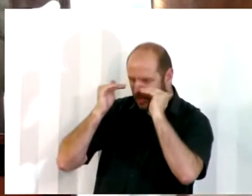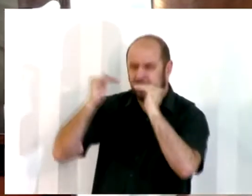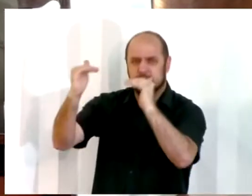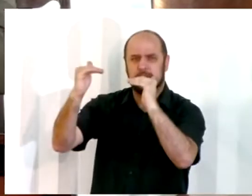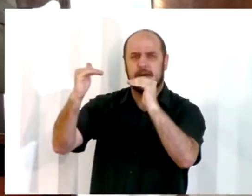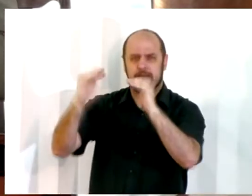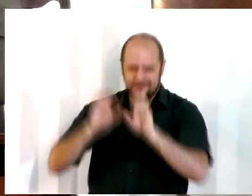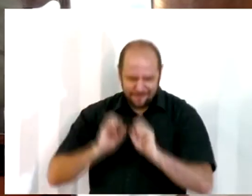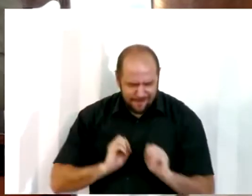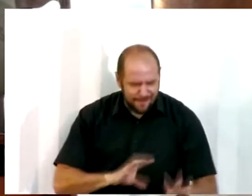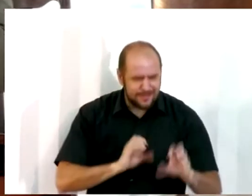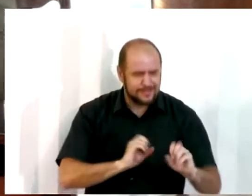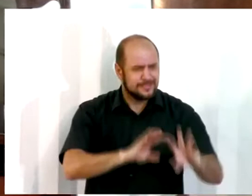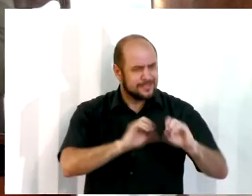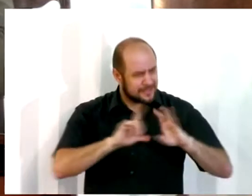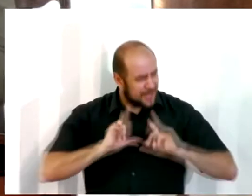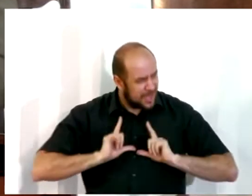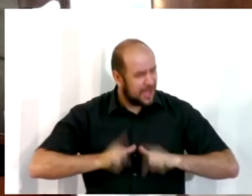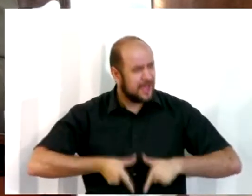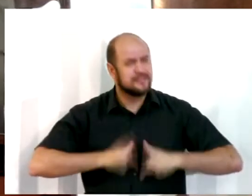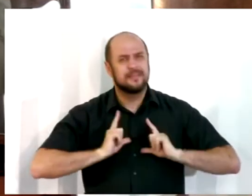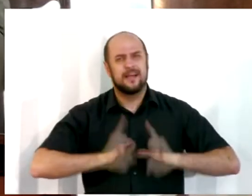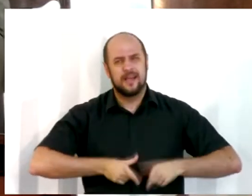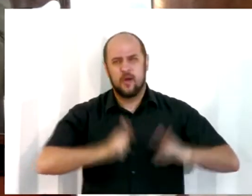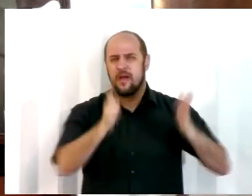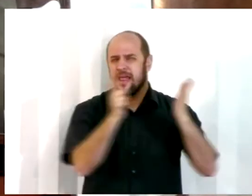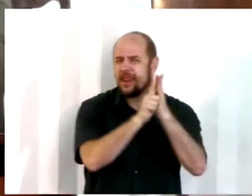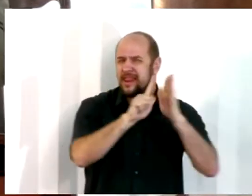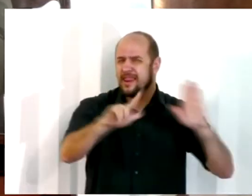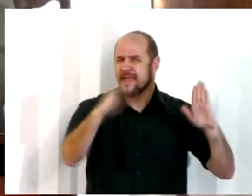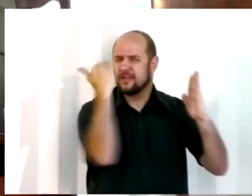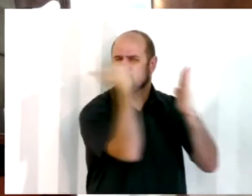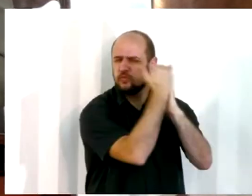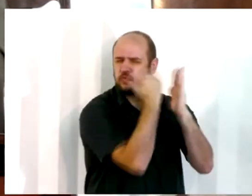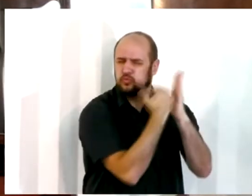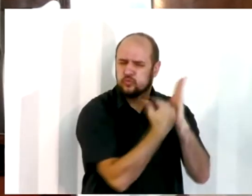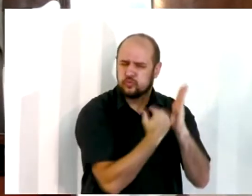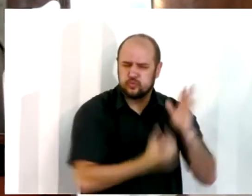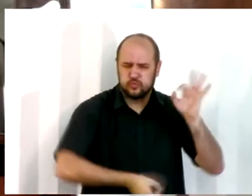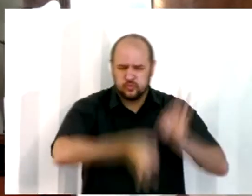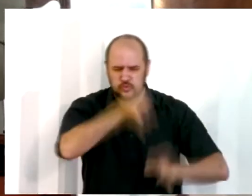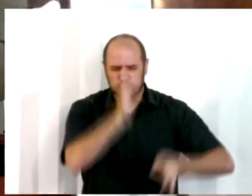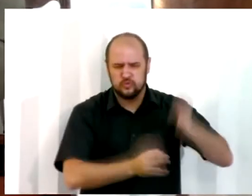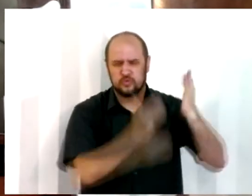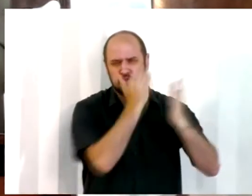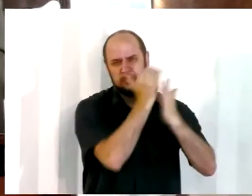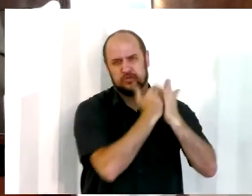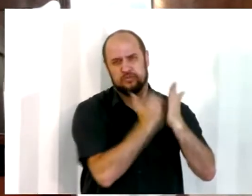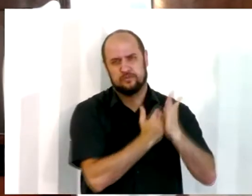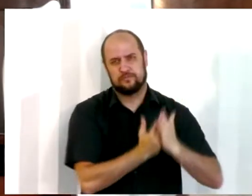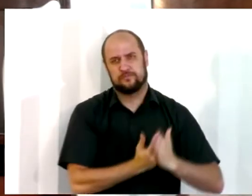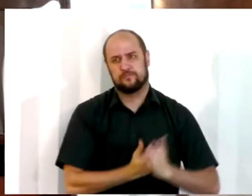ensinar em Israel os seus estatutos e os seus juízos. Só a igreja agora. Vamos lá.